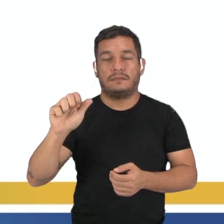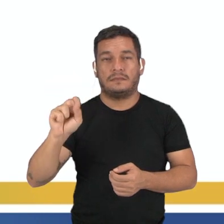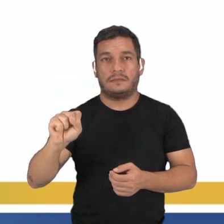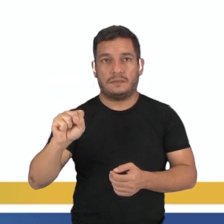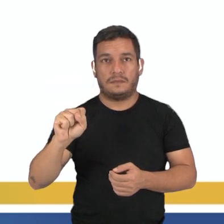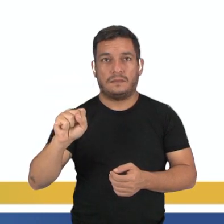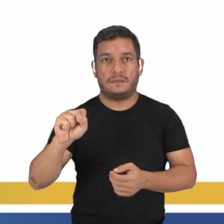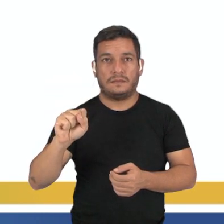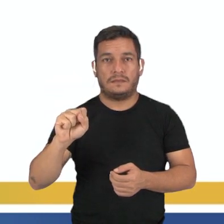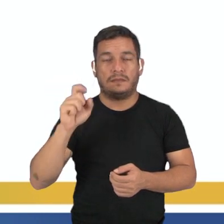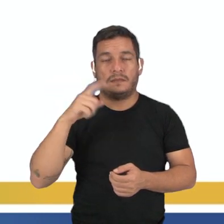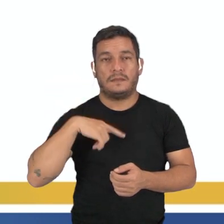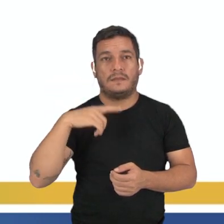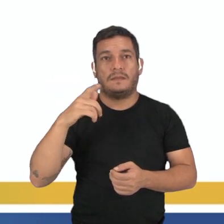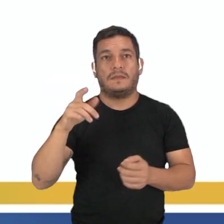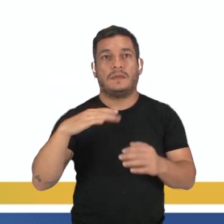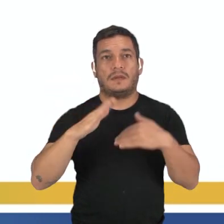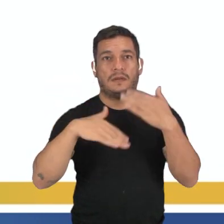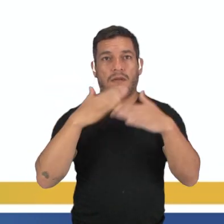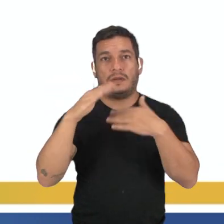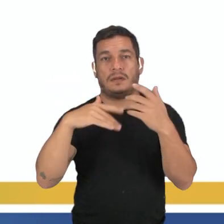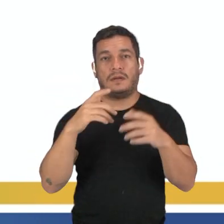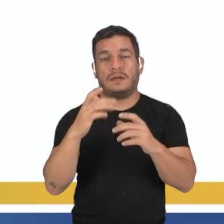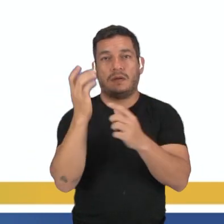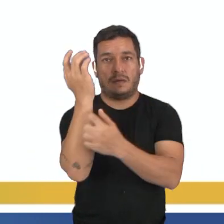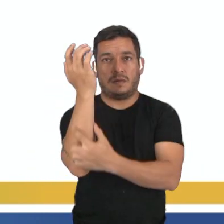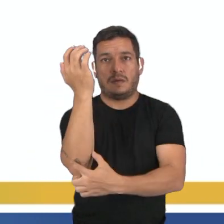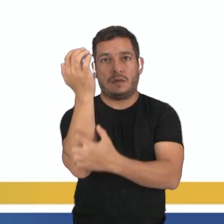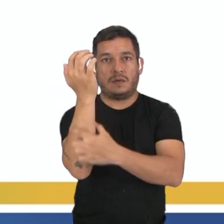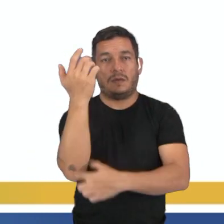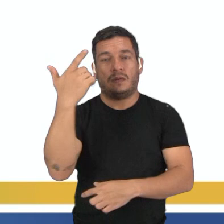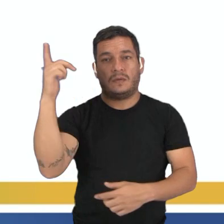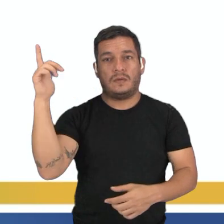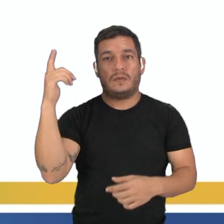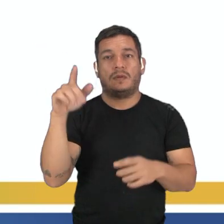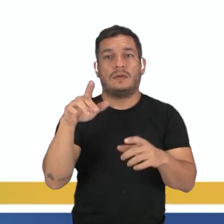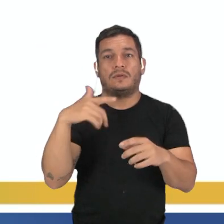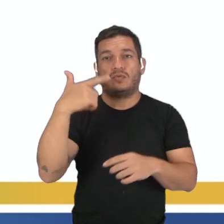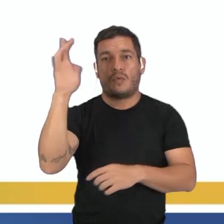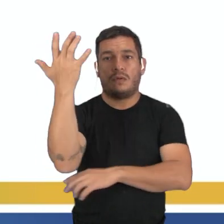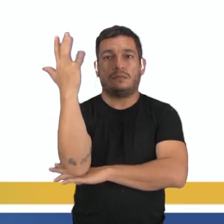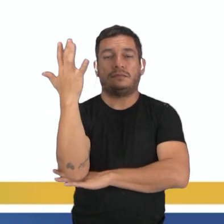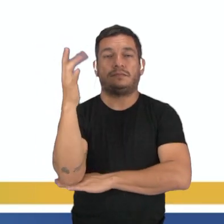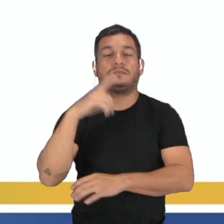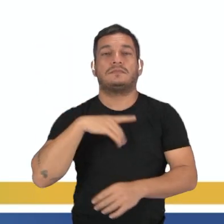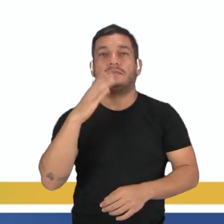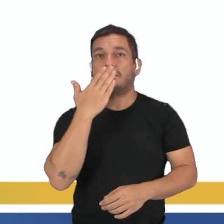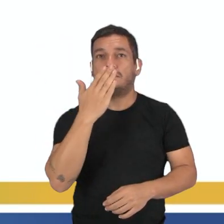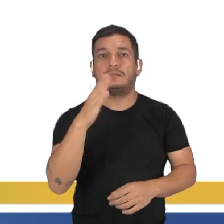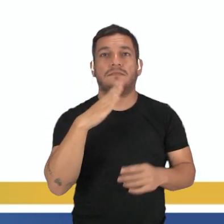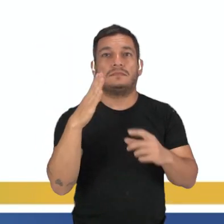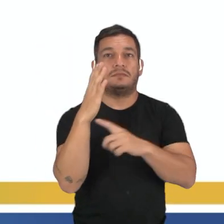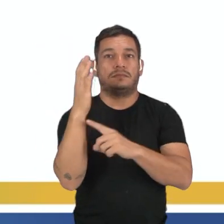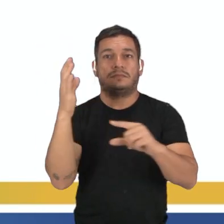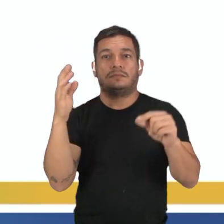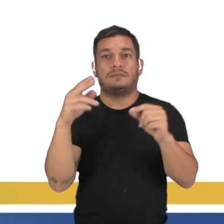sobre outras espécies, que crescem sobre o tronco de outras plantas, elas vão ter uma espécie de folha coletora e